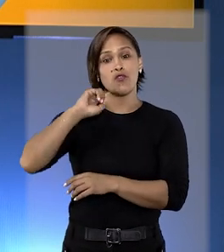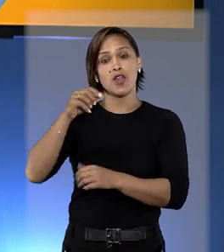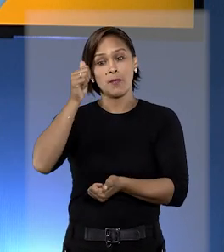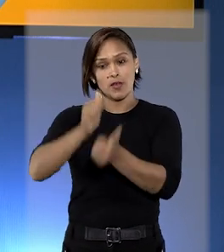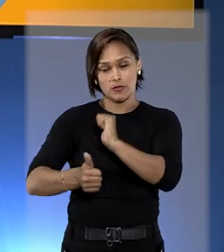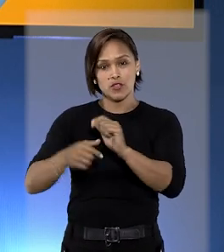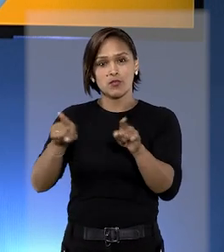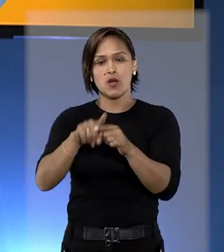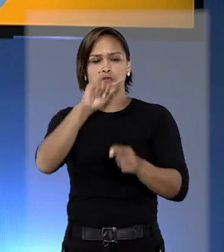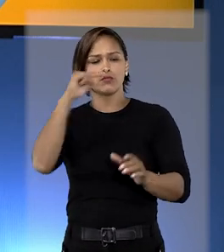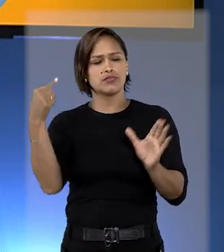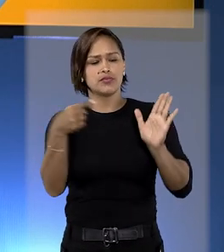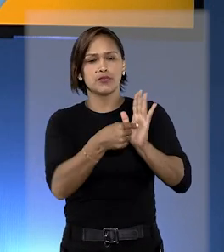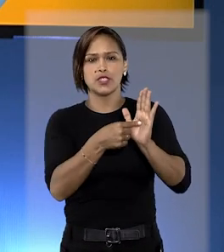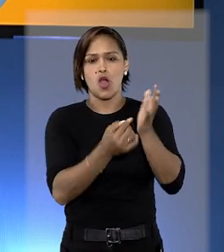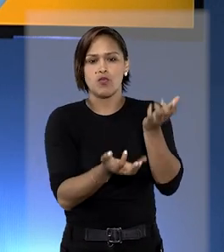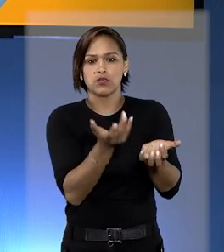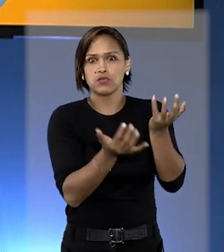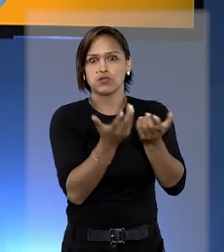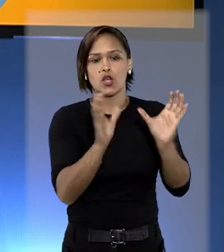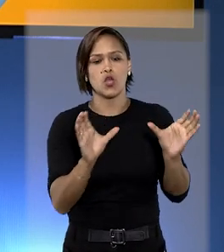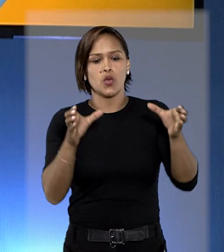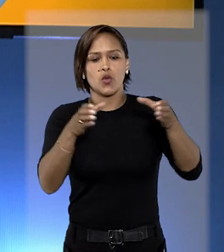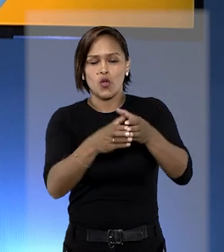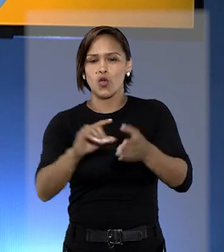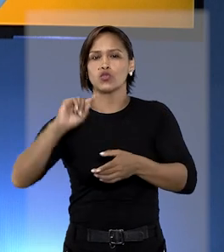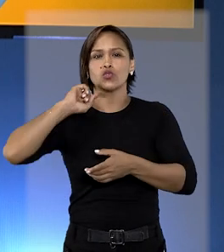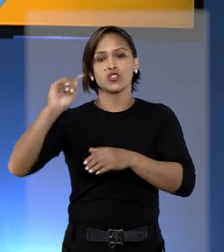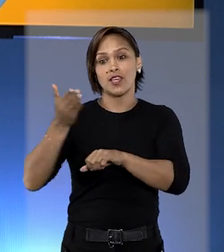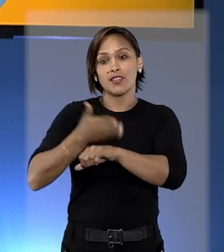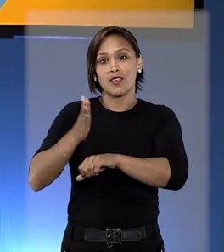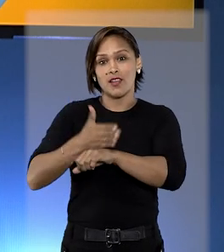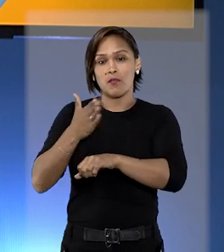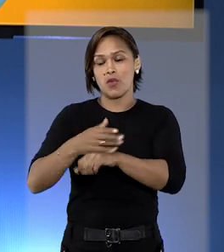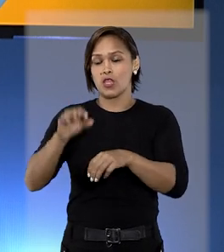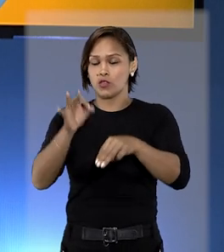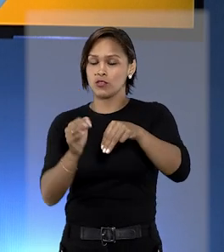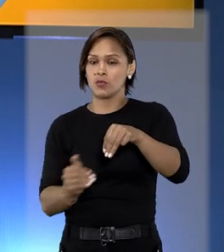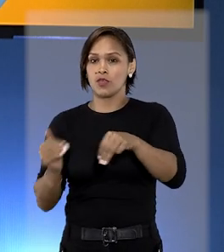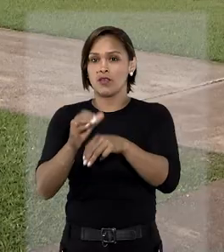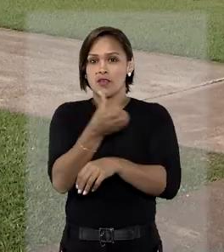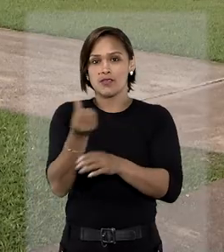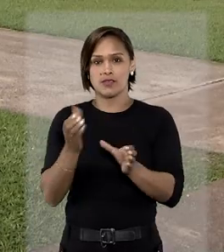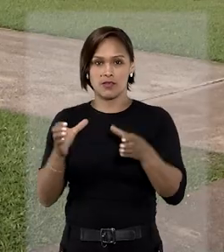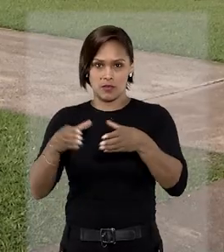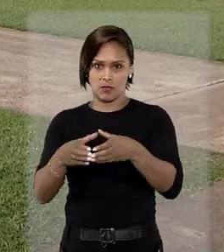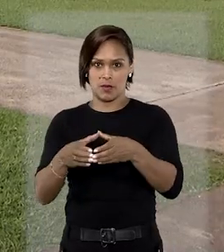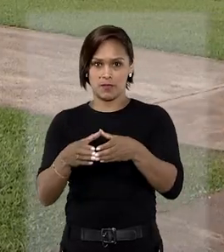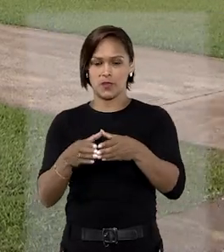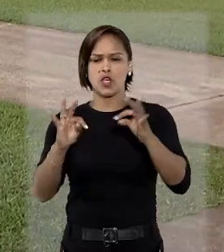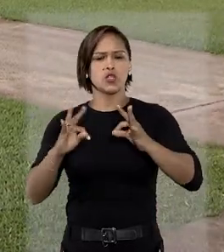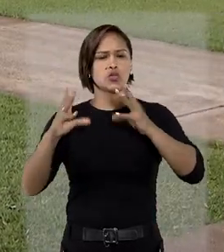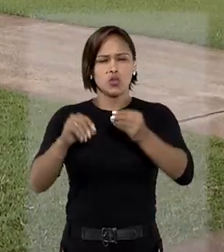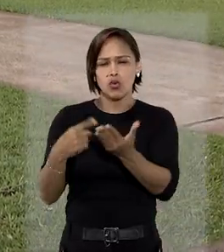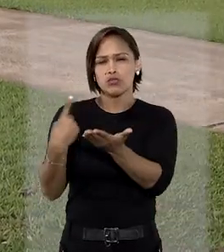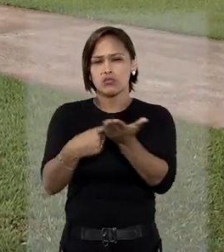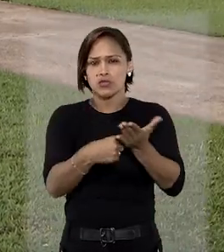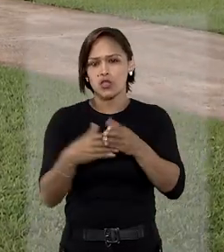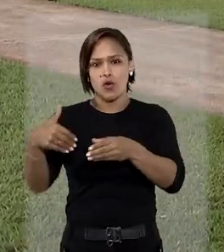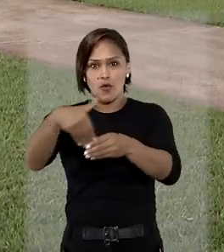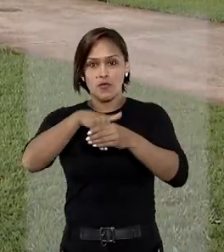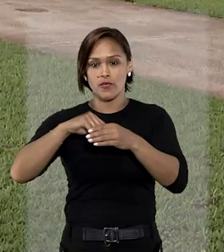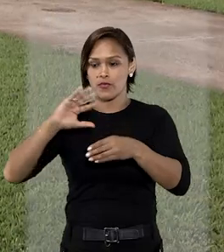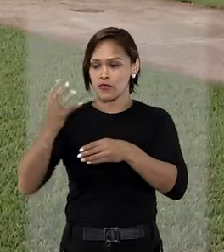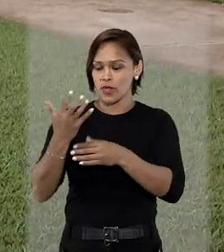denunciado por incêndio no Ninho do Urubu. A decisão é dos ministros da sexta turma. Por unanimidade de votos, o